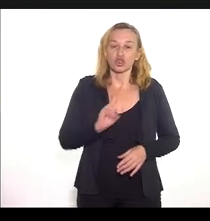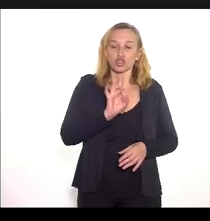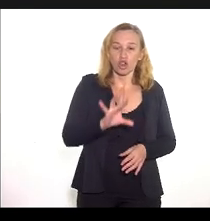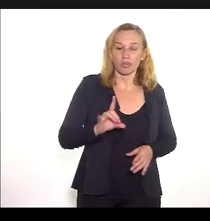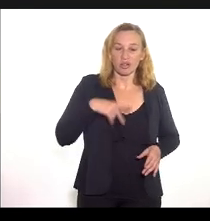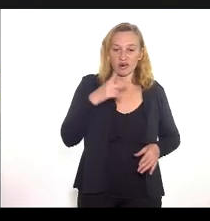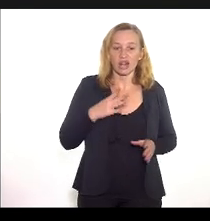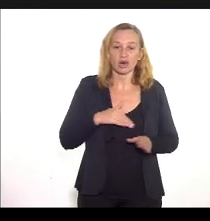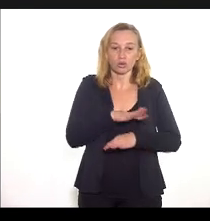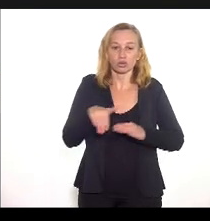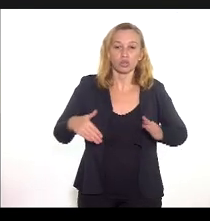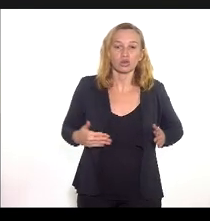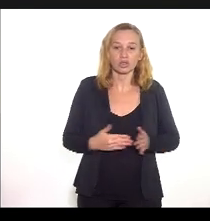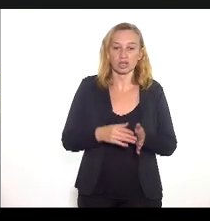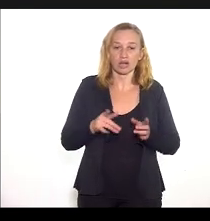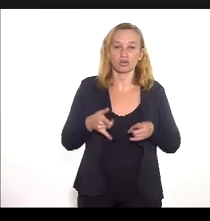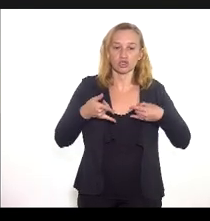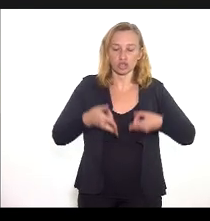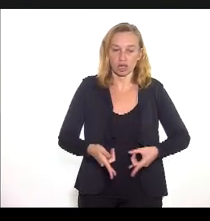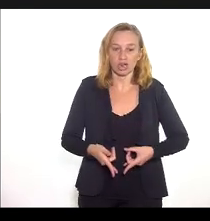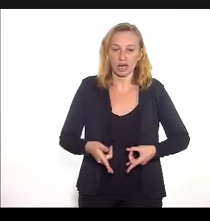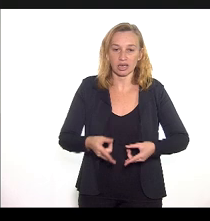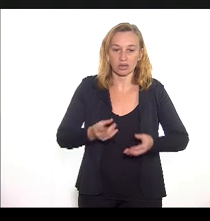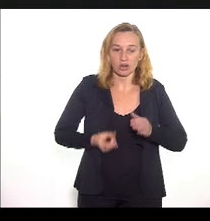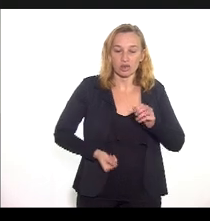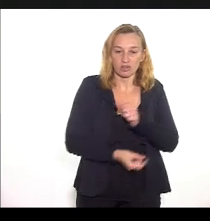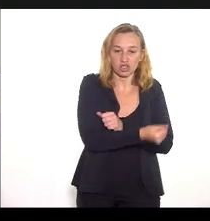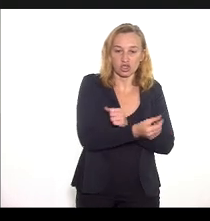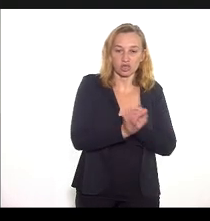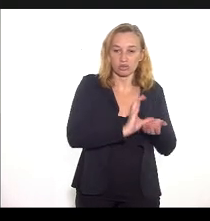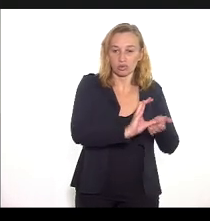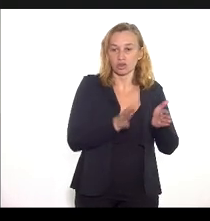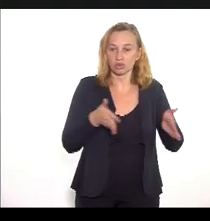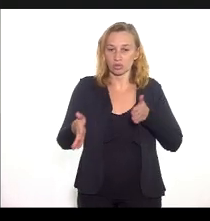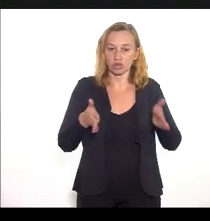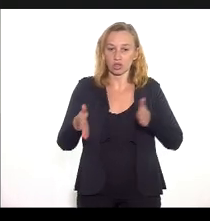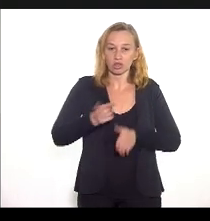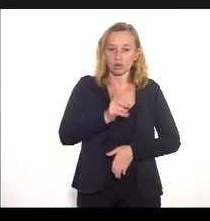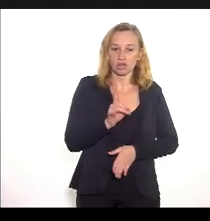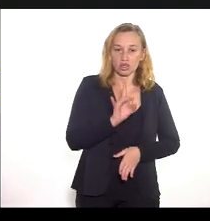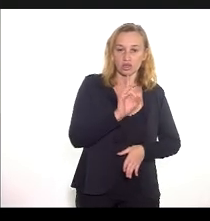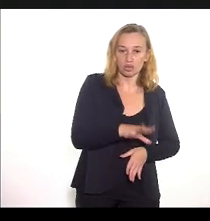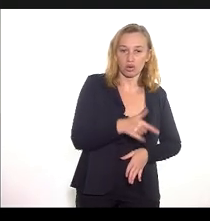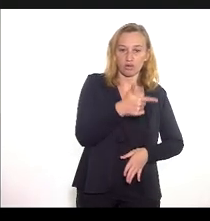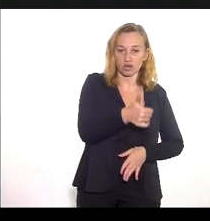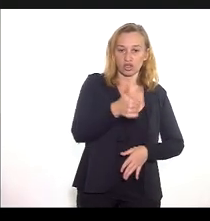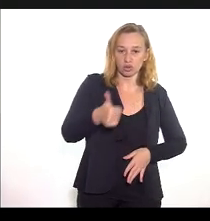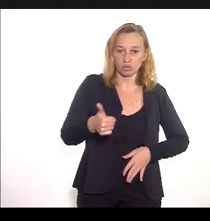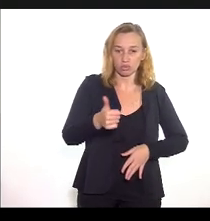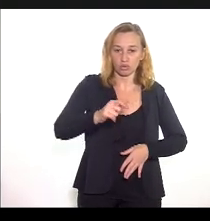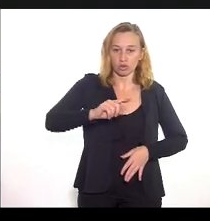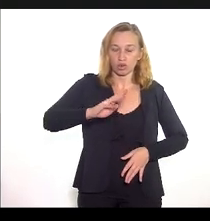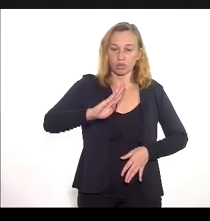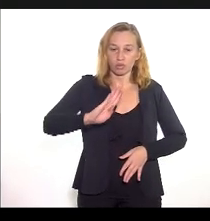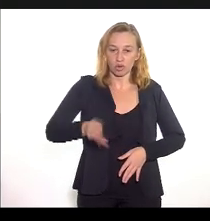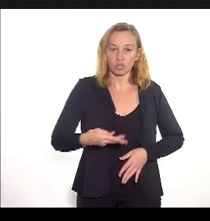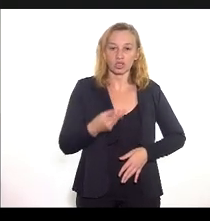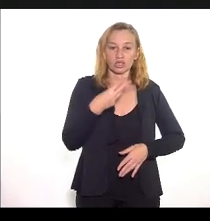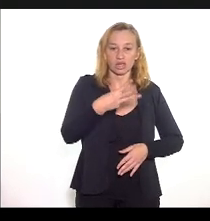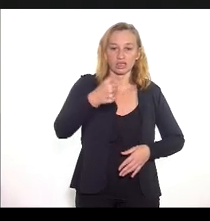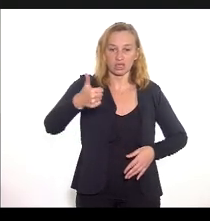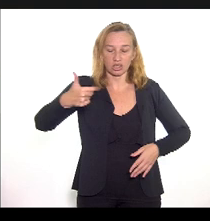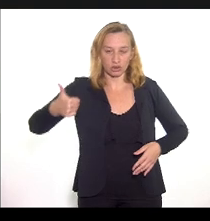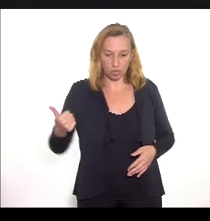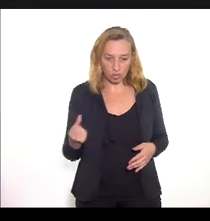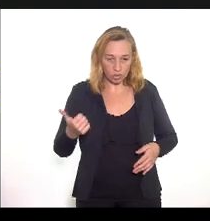leitos covid-192 investidos nesse período não foi só 21 milhões 312 da fonte estadual mas como esse pagamento foi